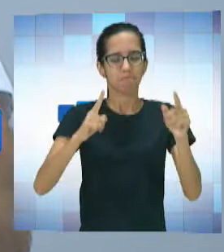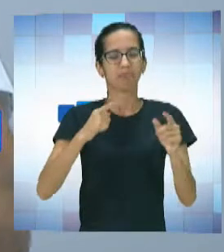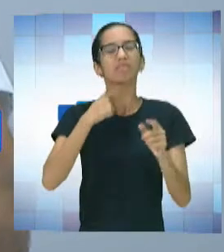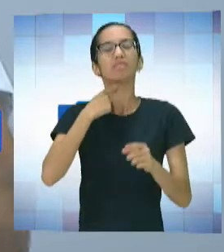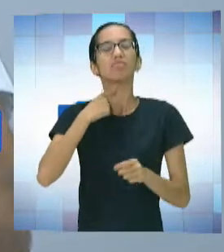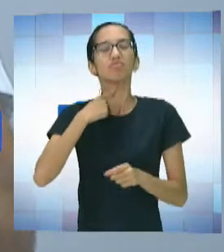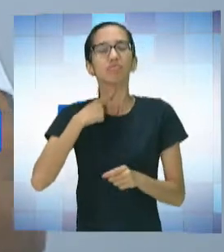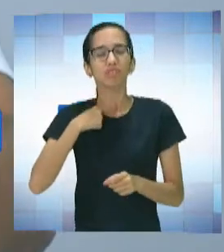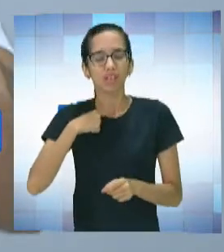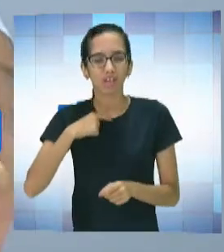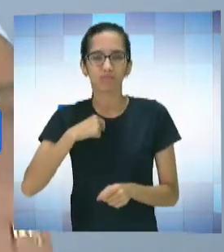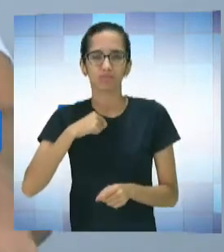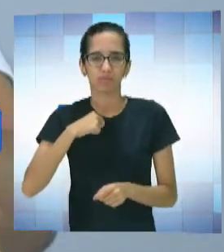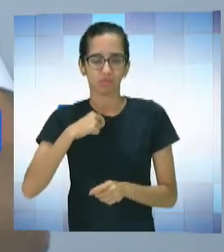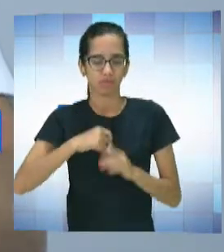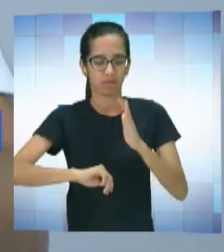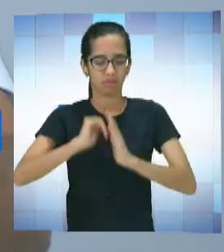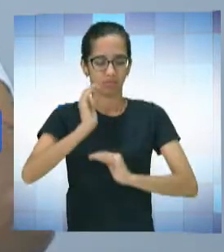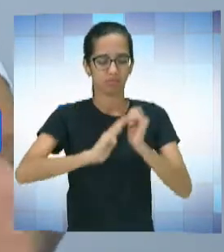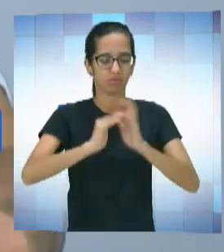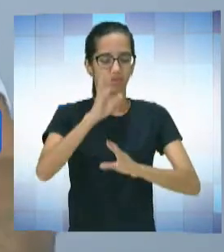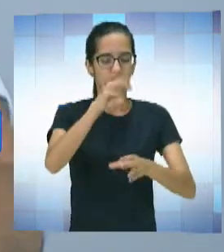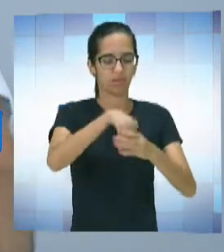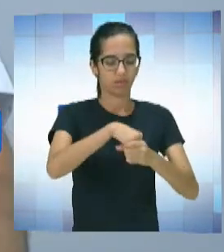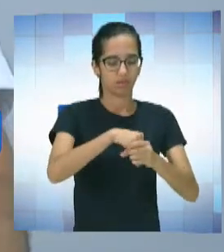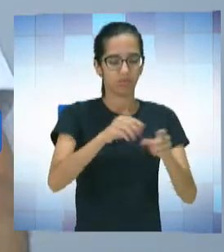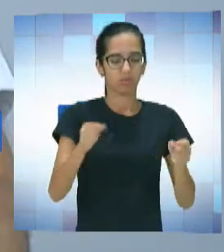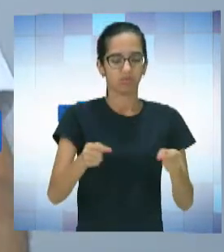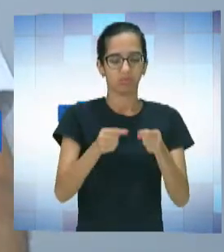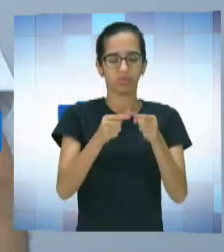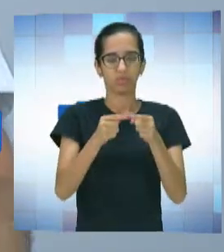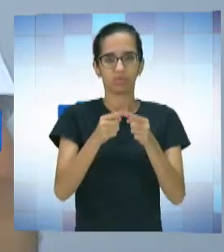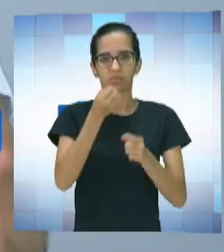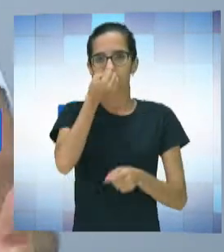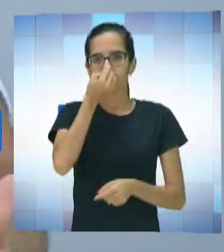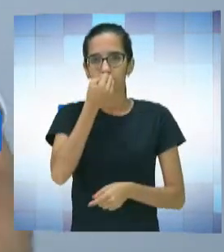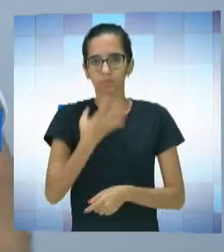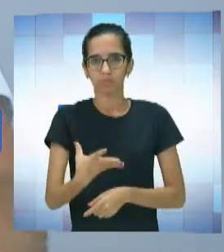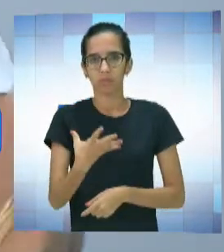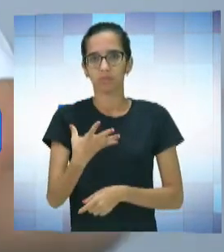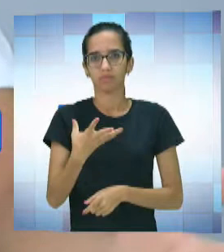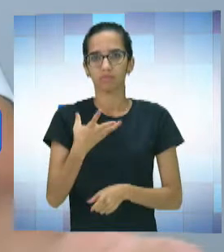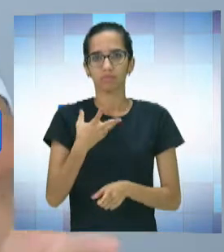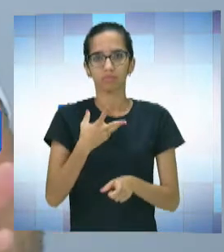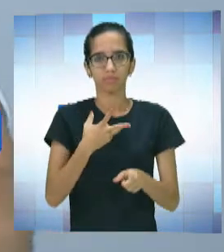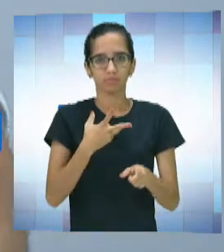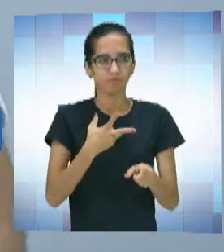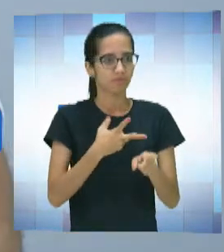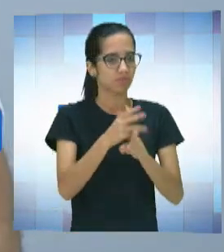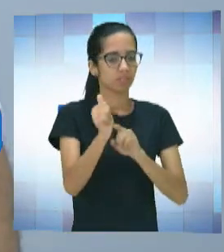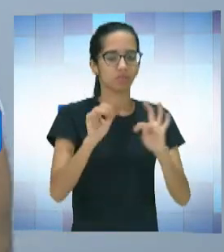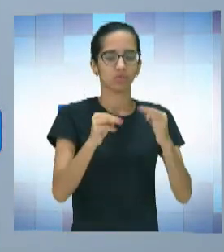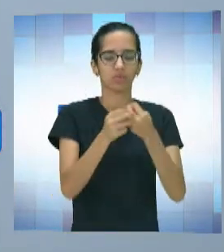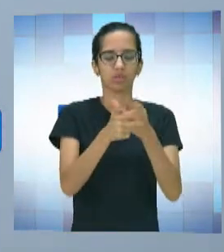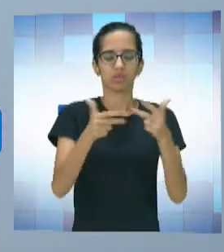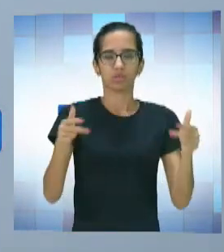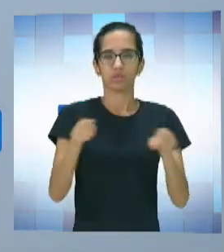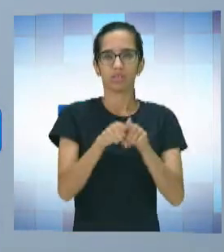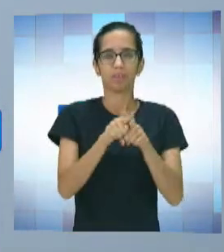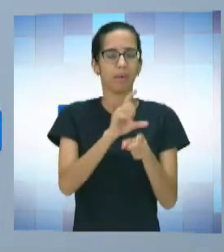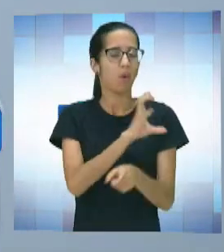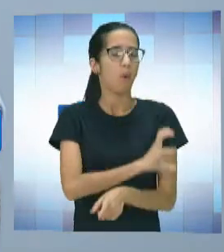dos profissionais trabalhar, ter um resultado positivo, é o que supera. E o amor, o amor, ele